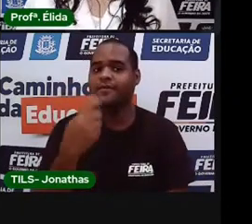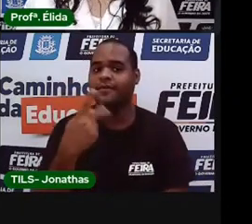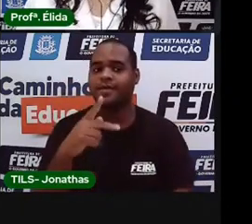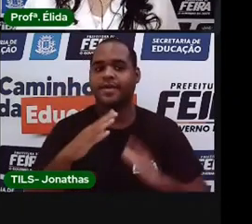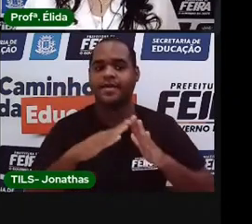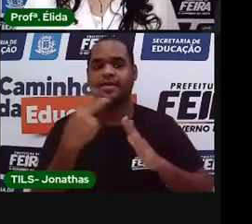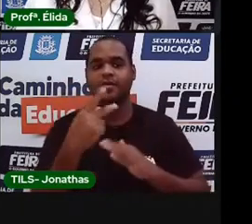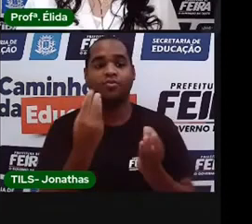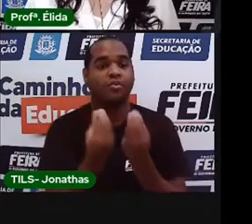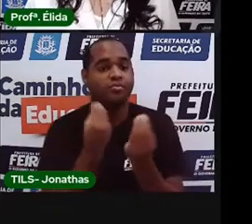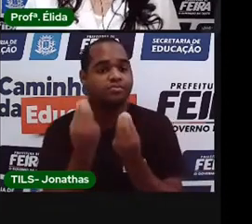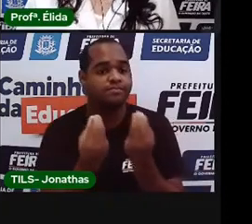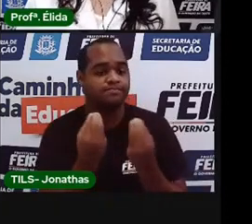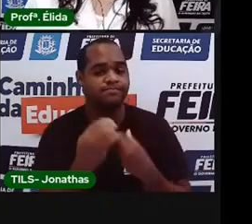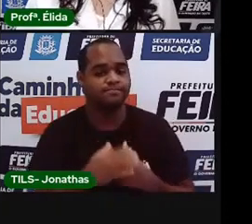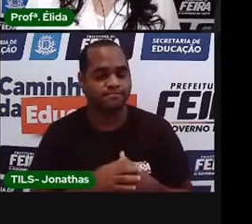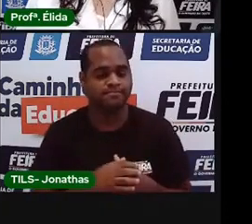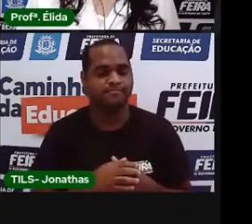aí onde você tá?